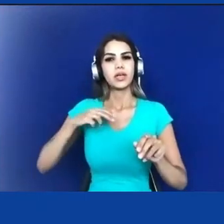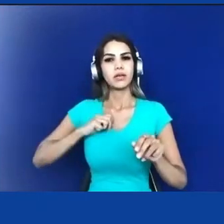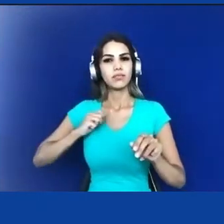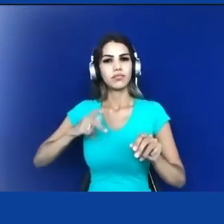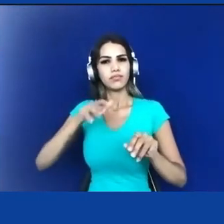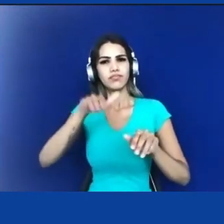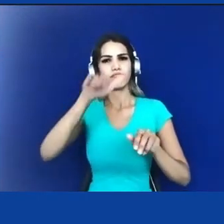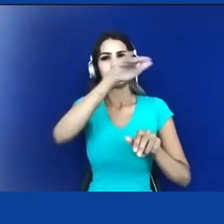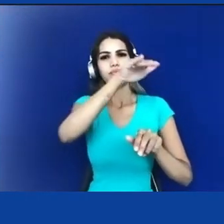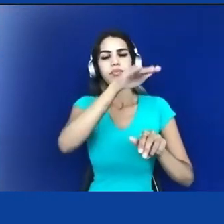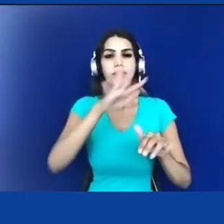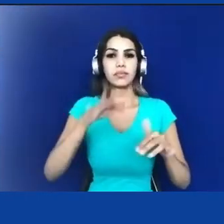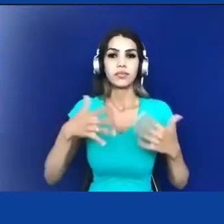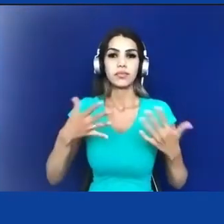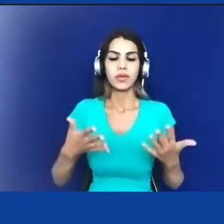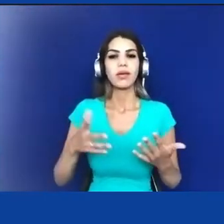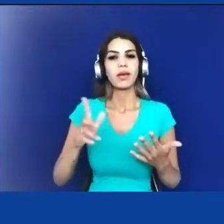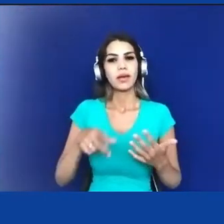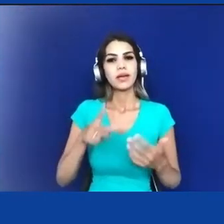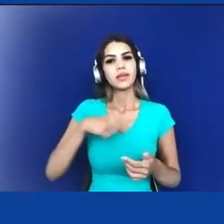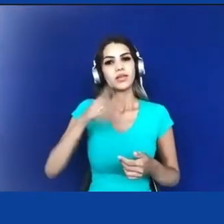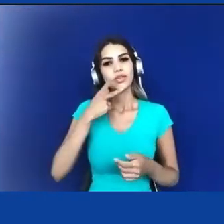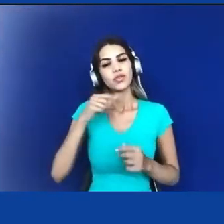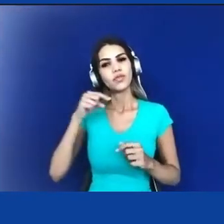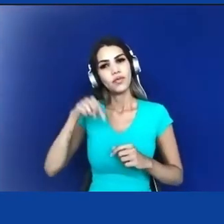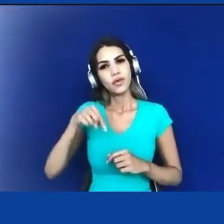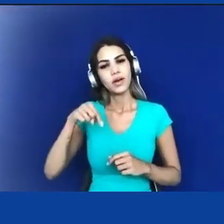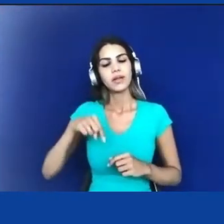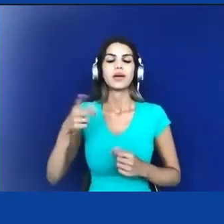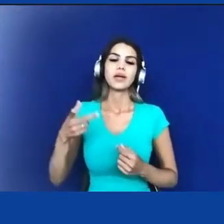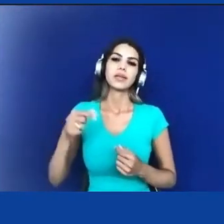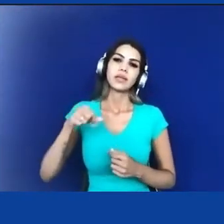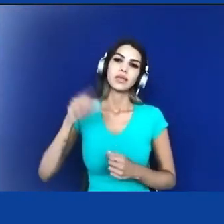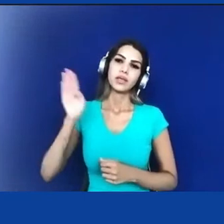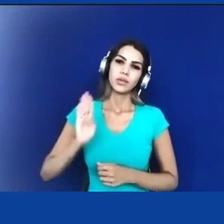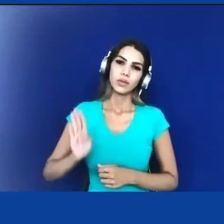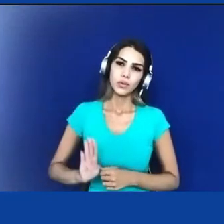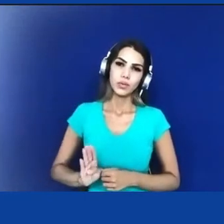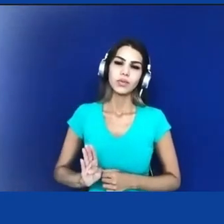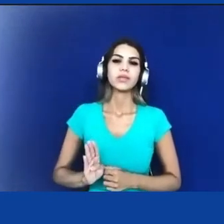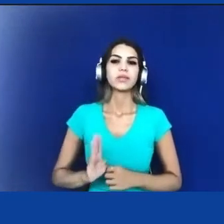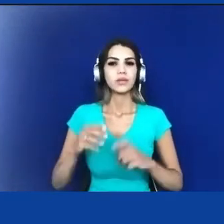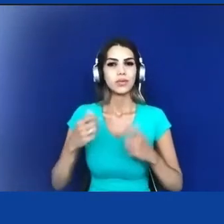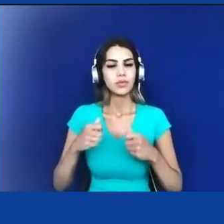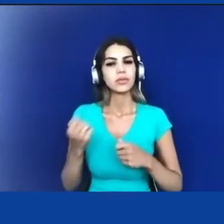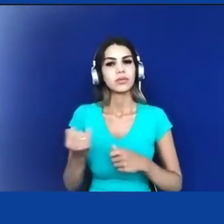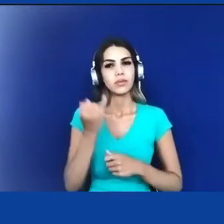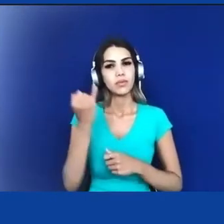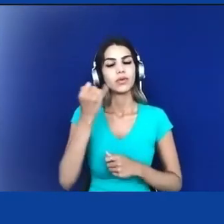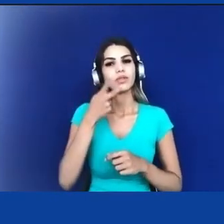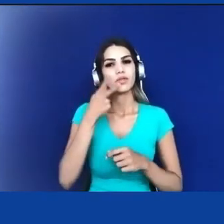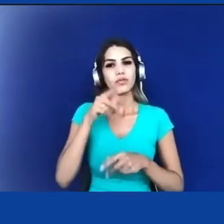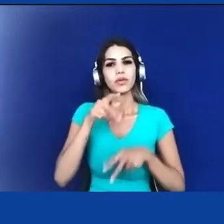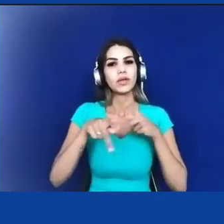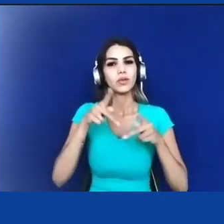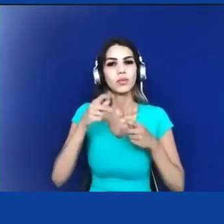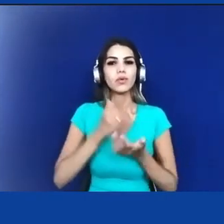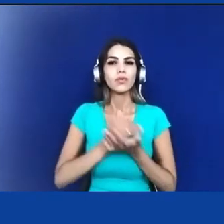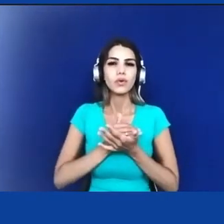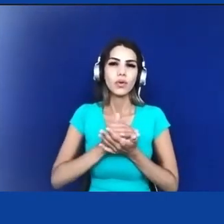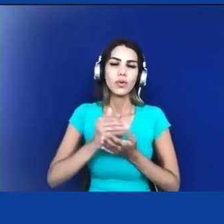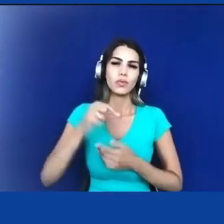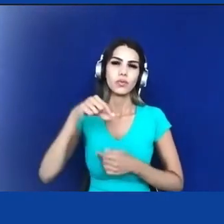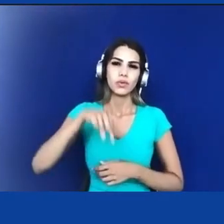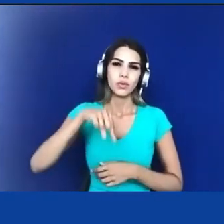legitimidade dos povos originários além do racismo que sempre se deu ao longo